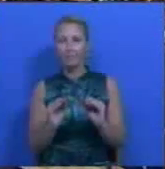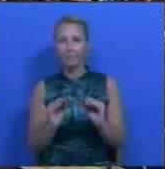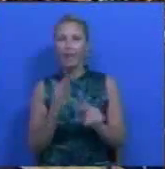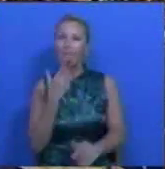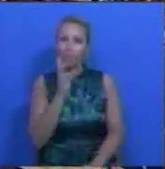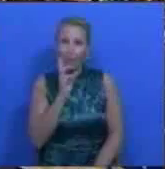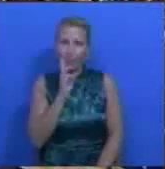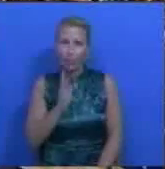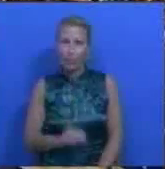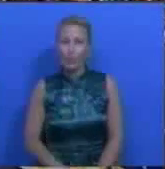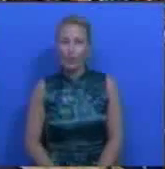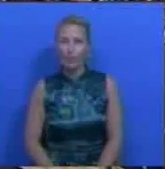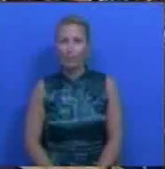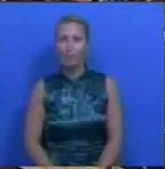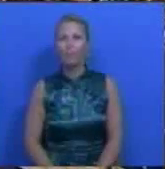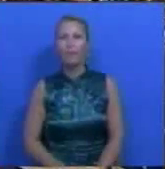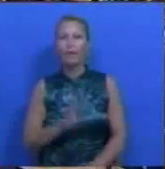Peço desculpa. Para dar razão aos peticionários. Muito bem.